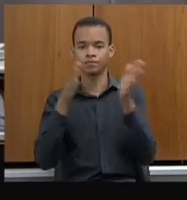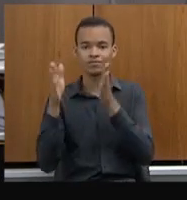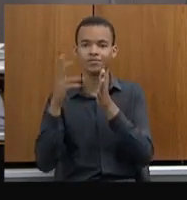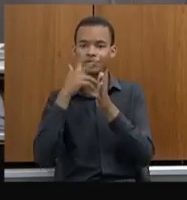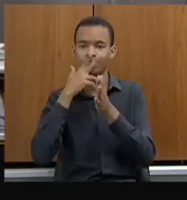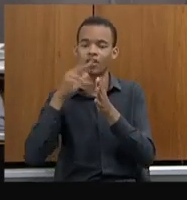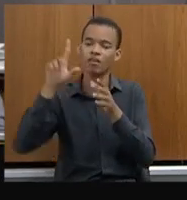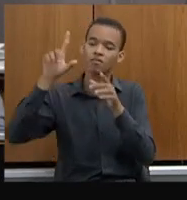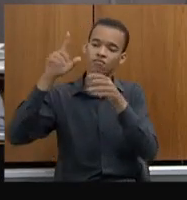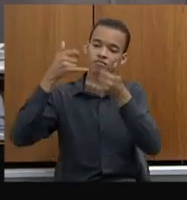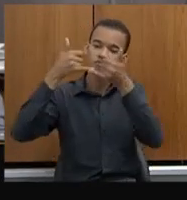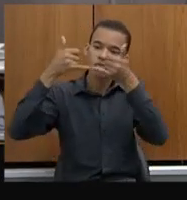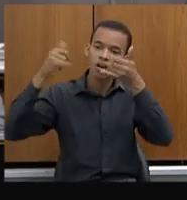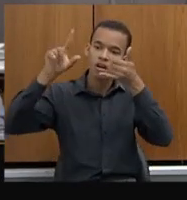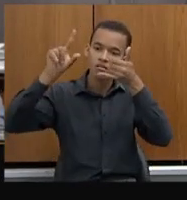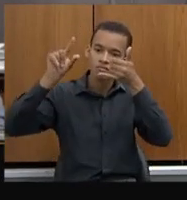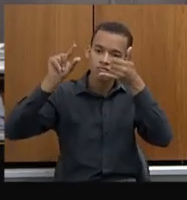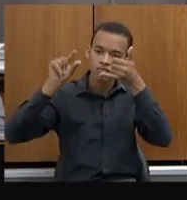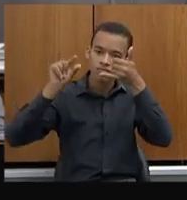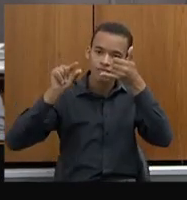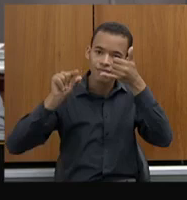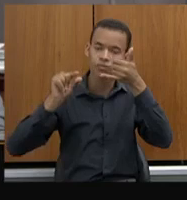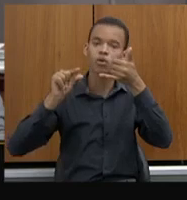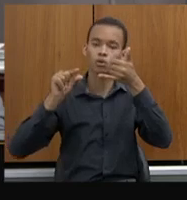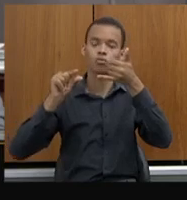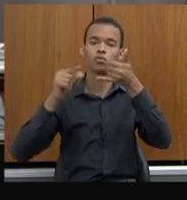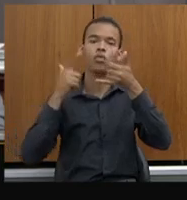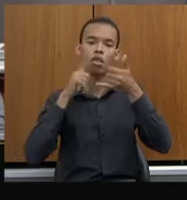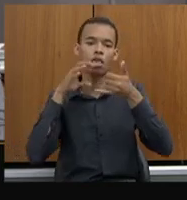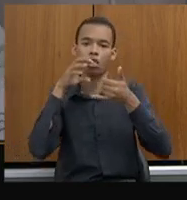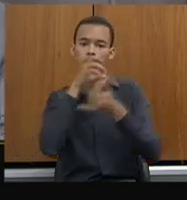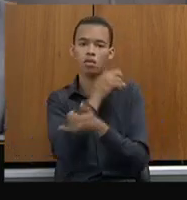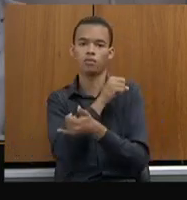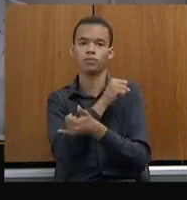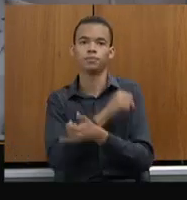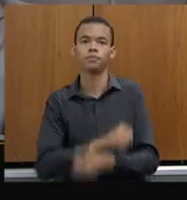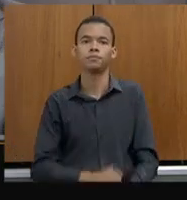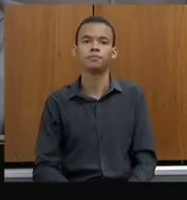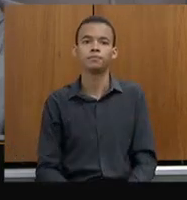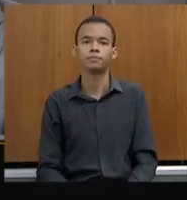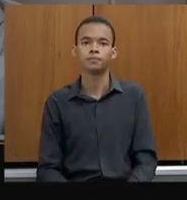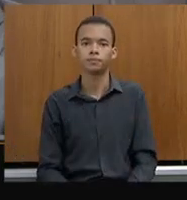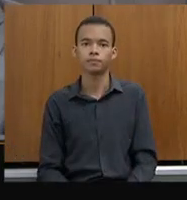média, e no centro tivemos aí, nós podemos dizer,